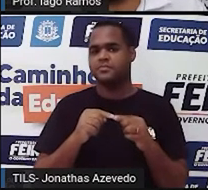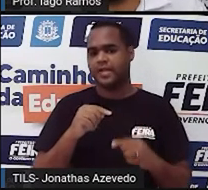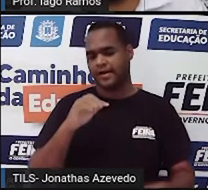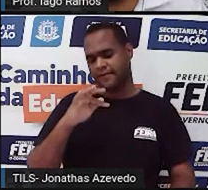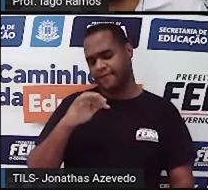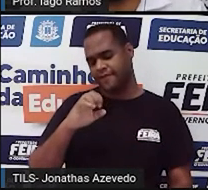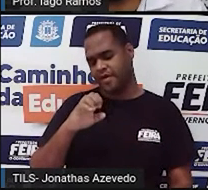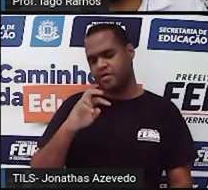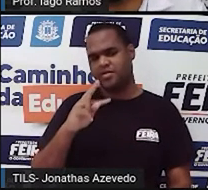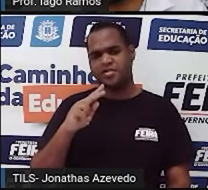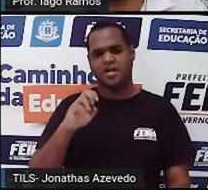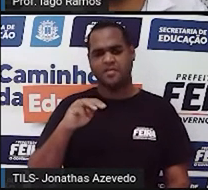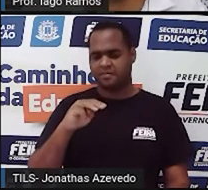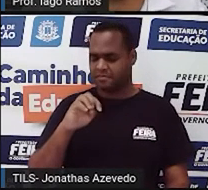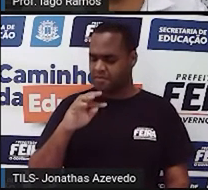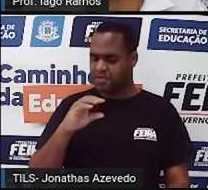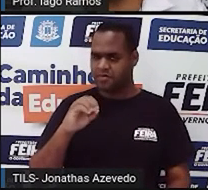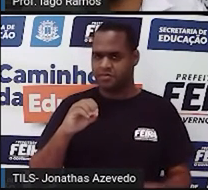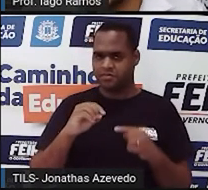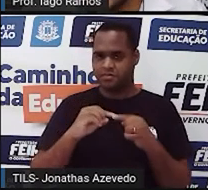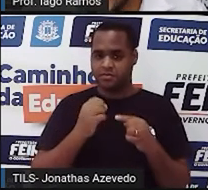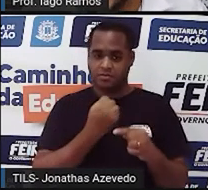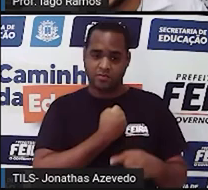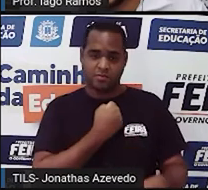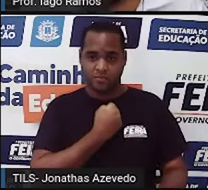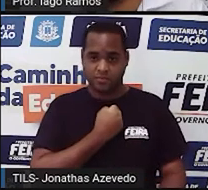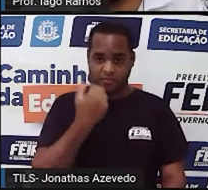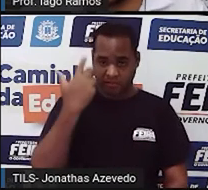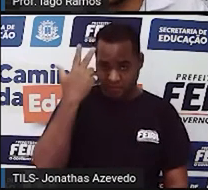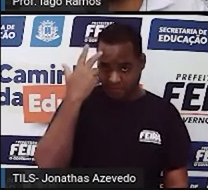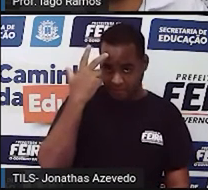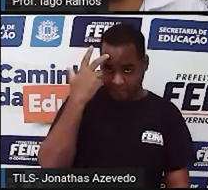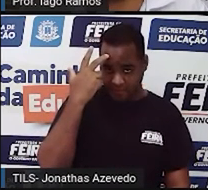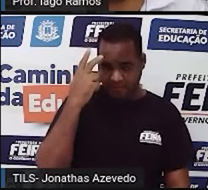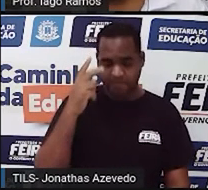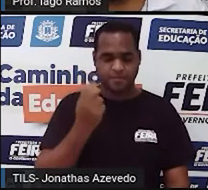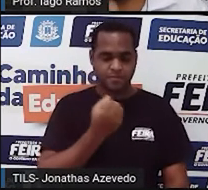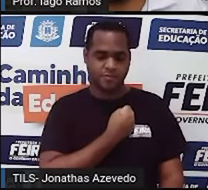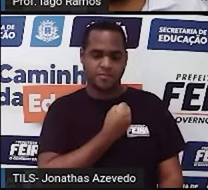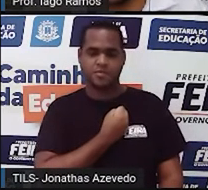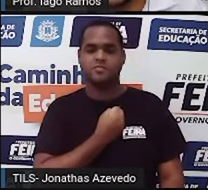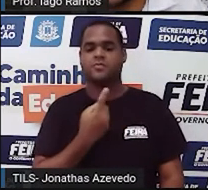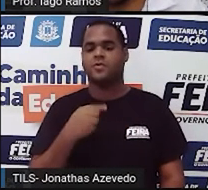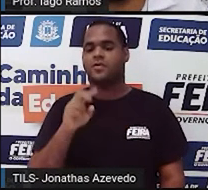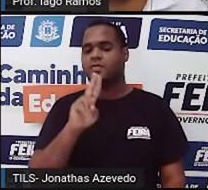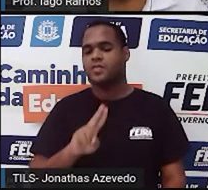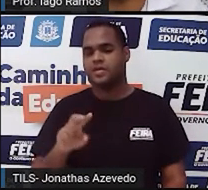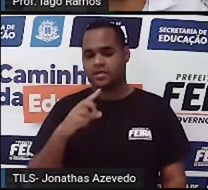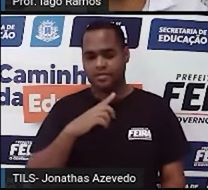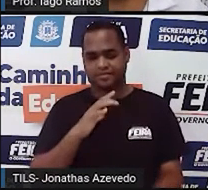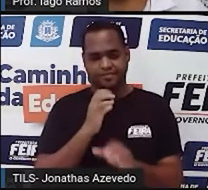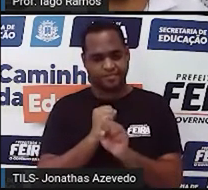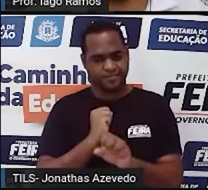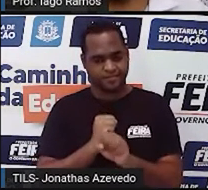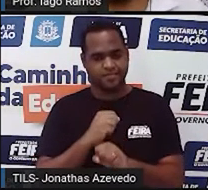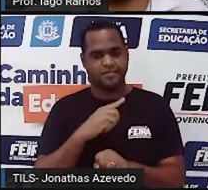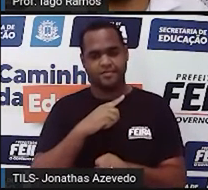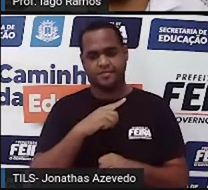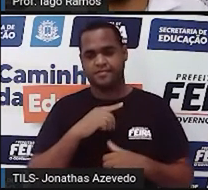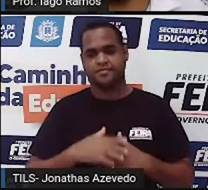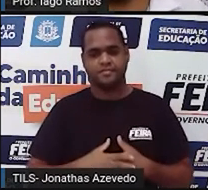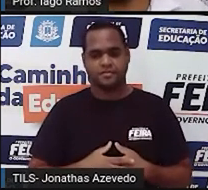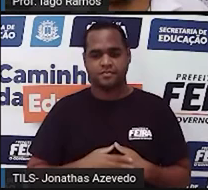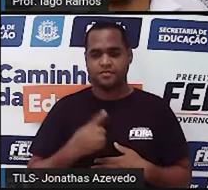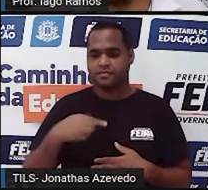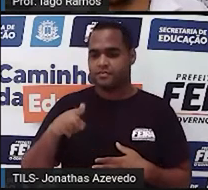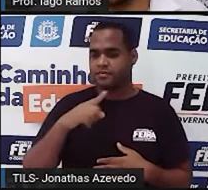significa? A gente tá falando de números naturais. Aqueles números que a gente usa pra contar. Então, quando a gente soma